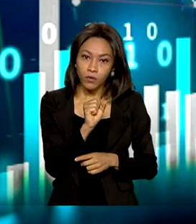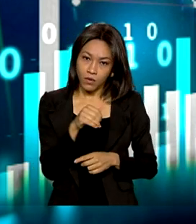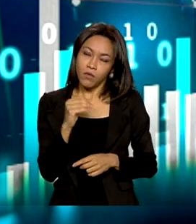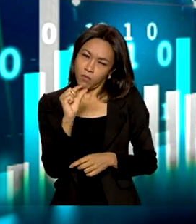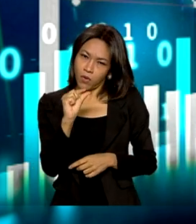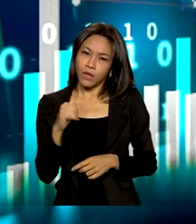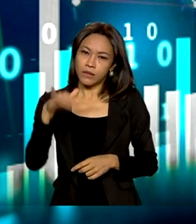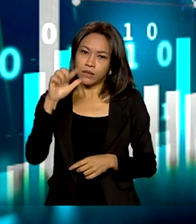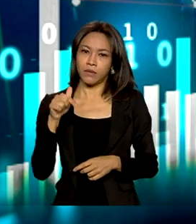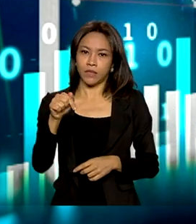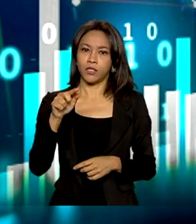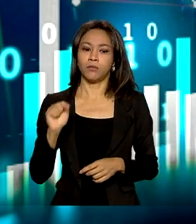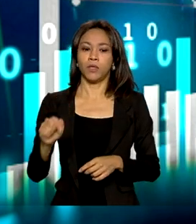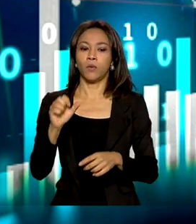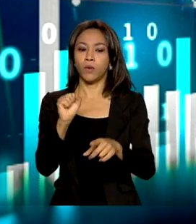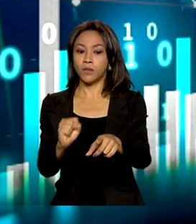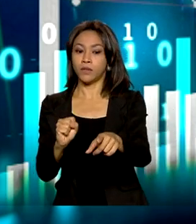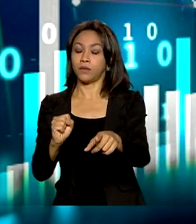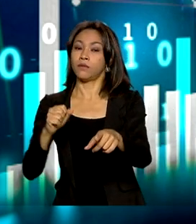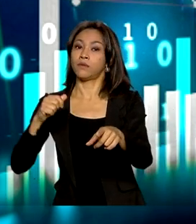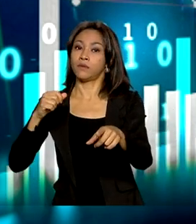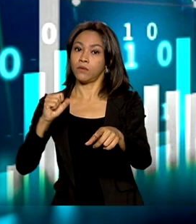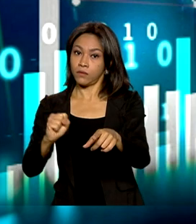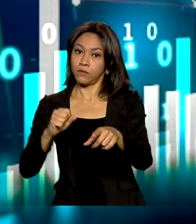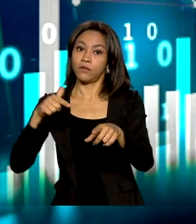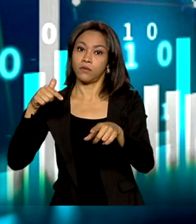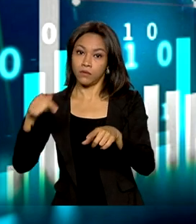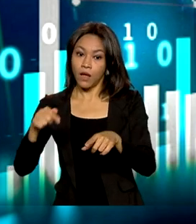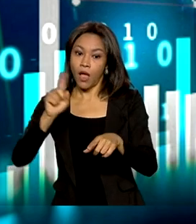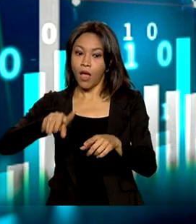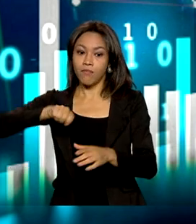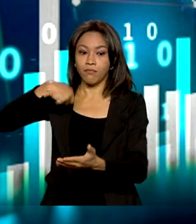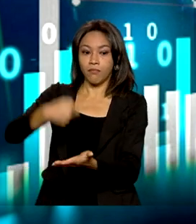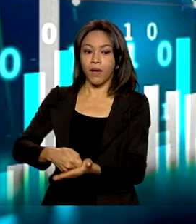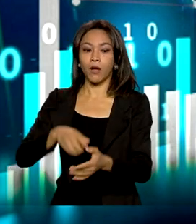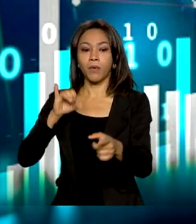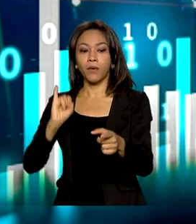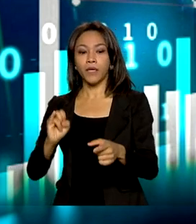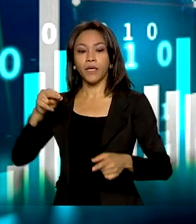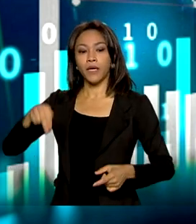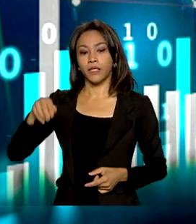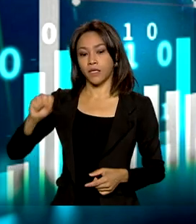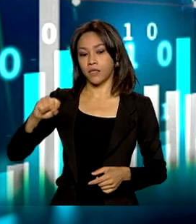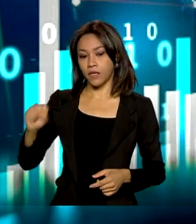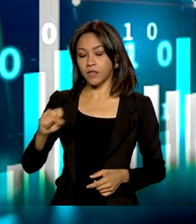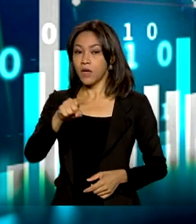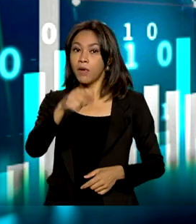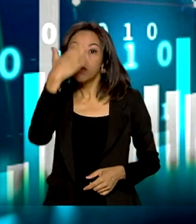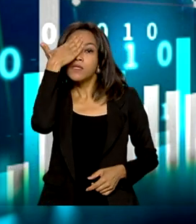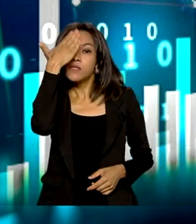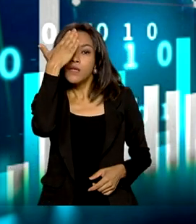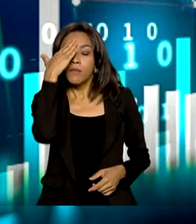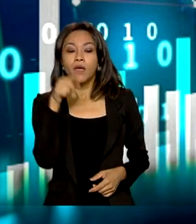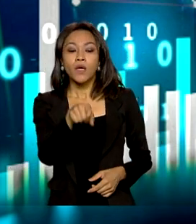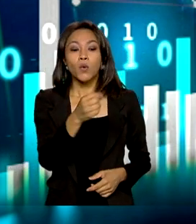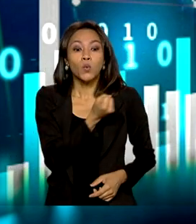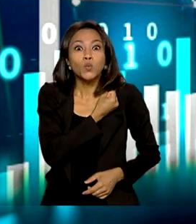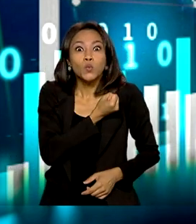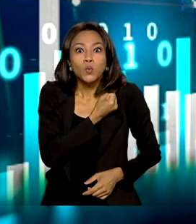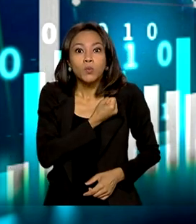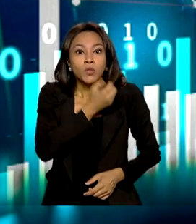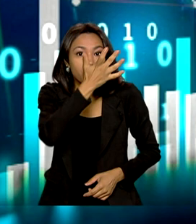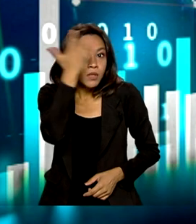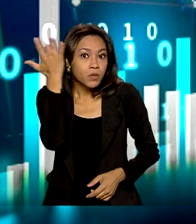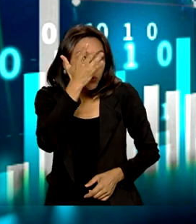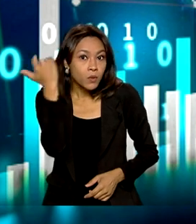um pouco acima disso, que é o limite máximo pago pelo INSS. Apenas para dar uma ideia do volume, do número de pessoas que